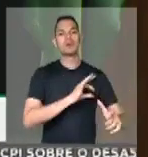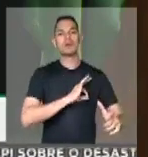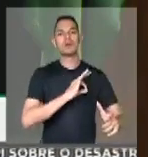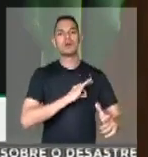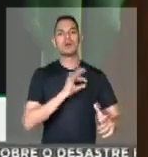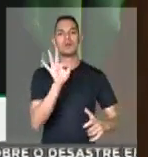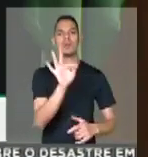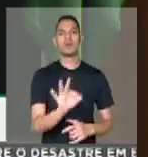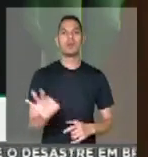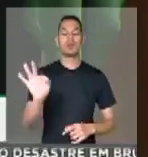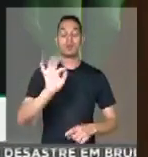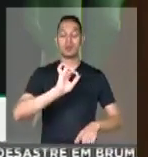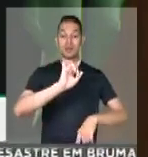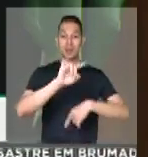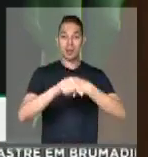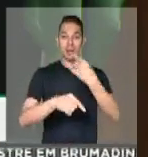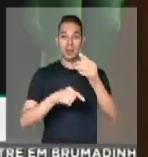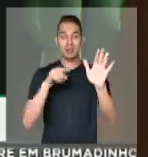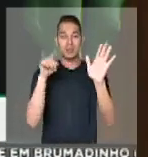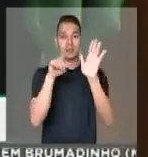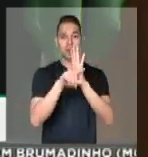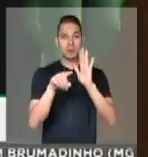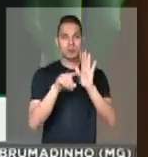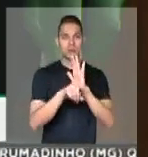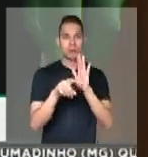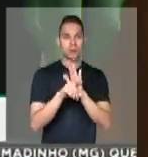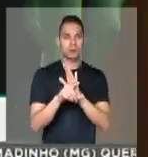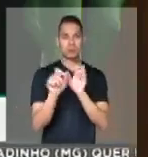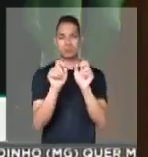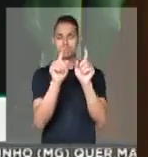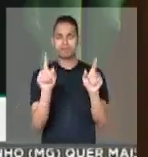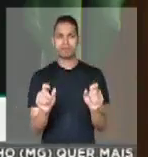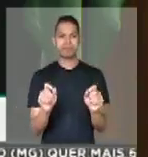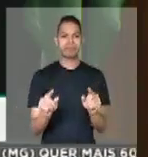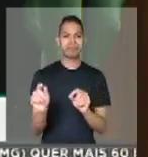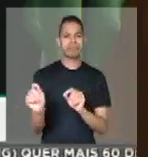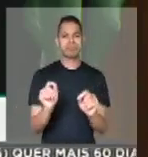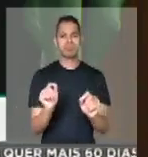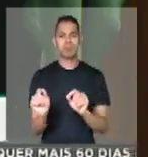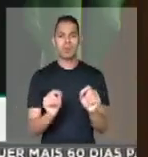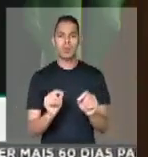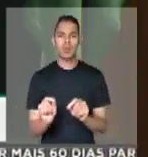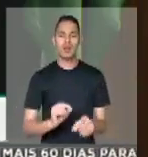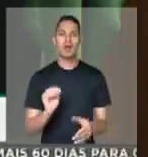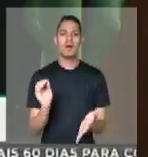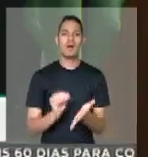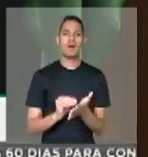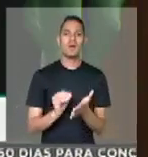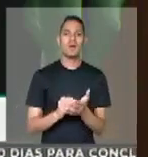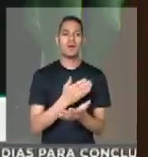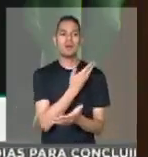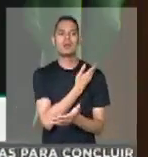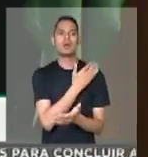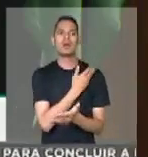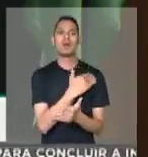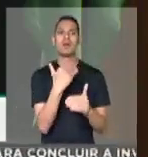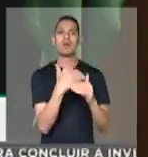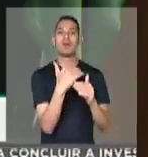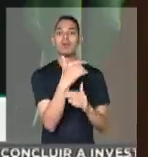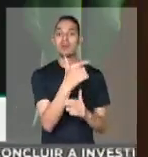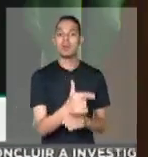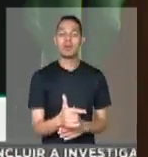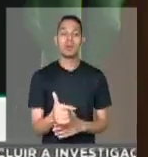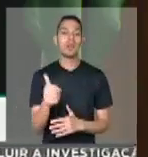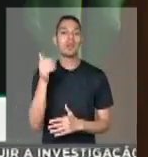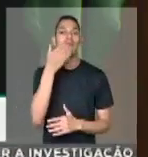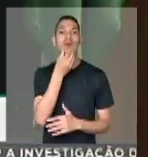Federal, depois que há um questionamento muito forte quanto à ausência de imparcialidade do